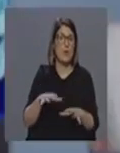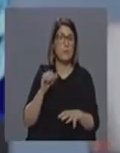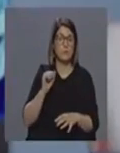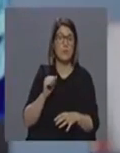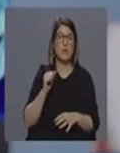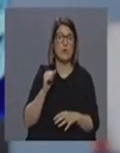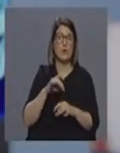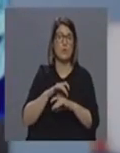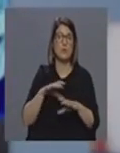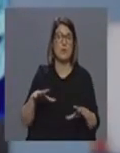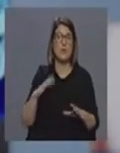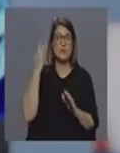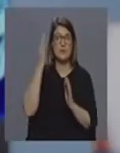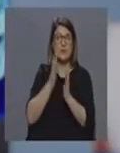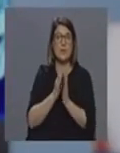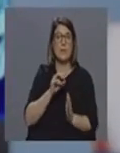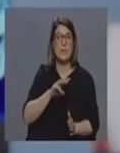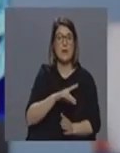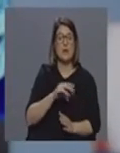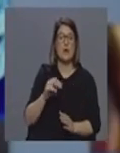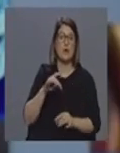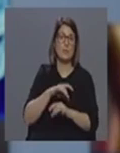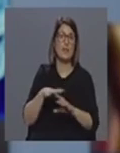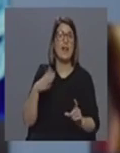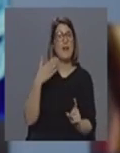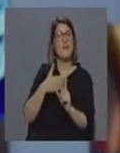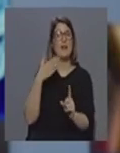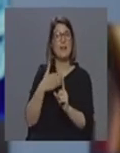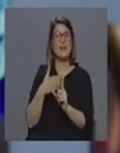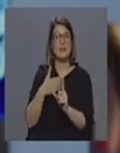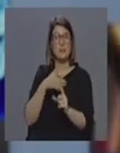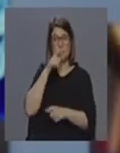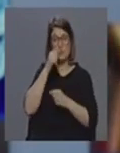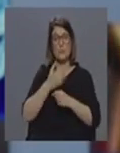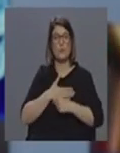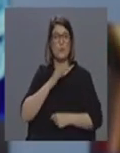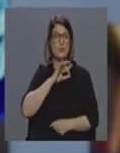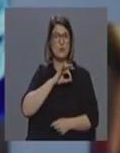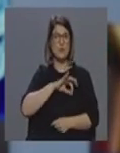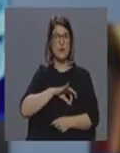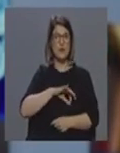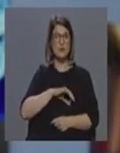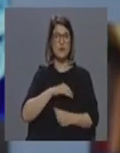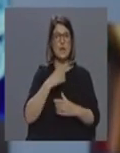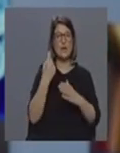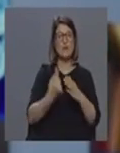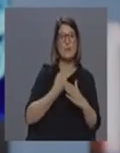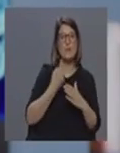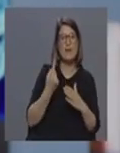Maria ter uma unidade hospital também de referência de uma série de especialidades com profissionais de casa em isolamento